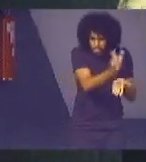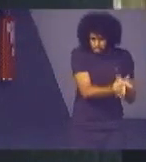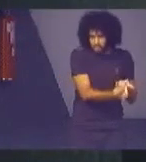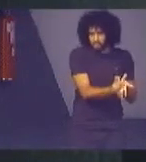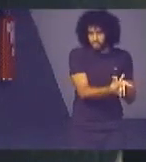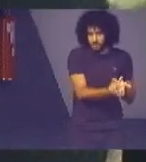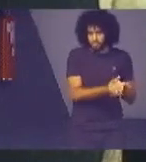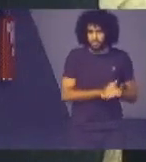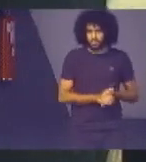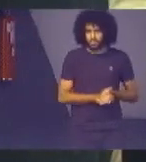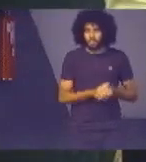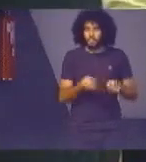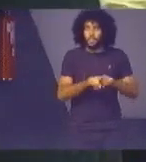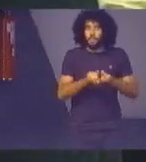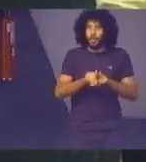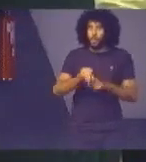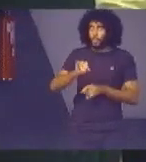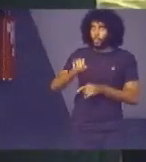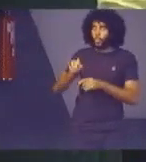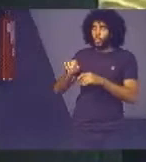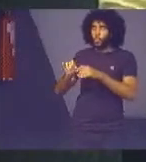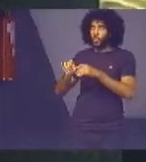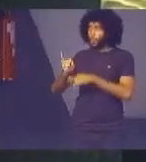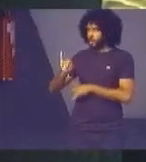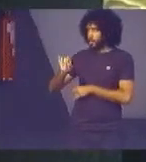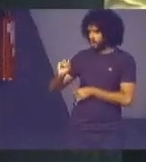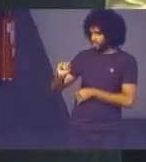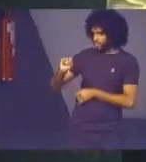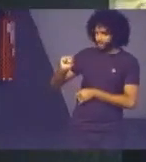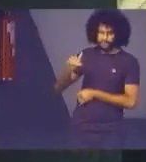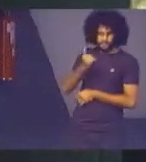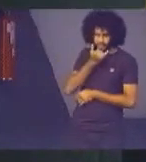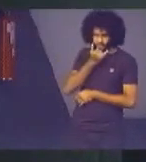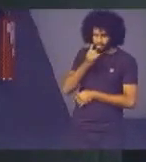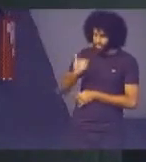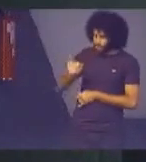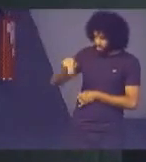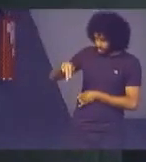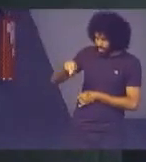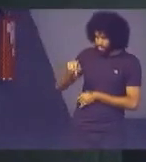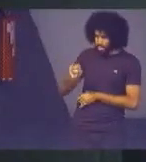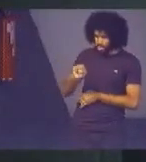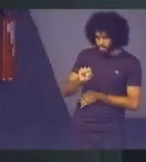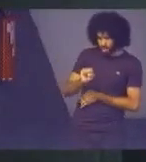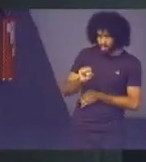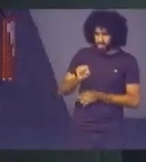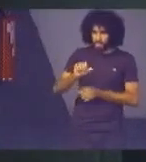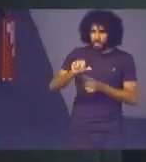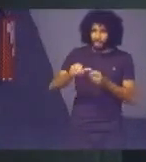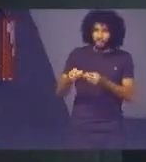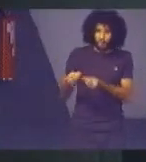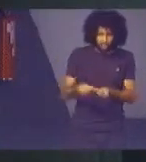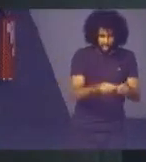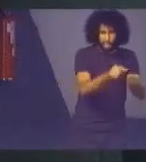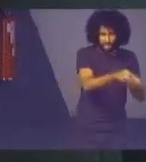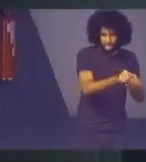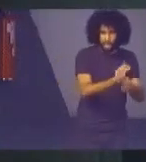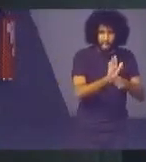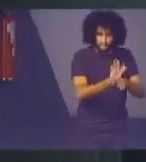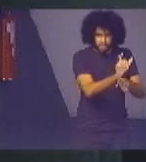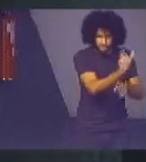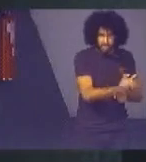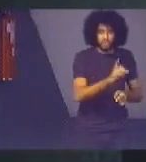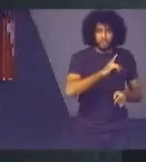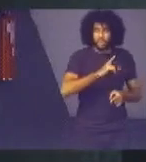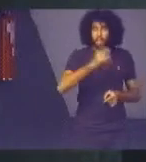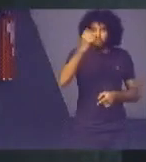como o INSS foi até o complexo médico penal para verificar a possibilidade de que essas pessoas pudessem receber